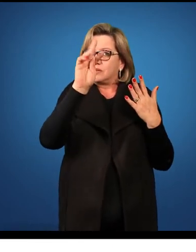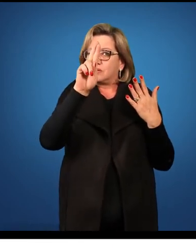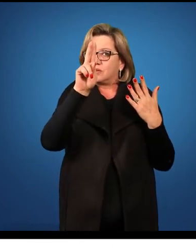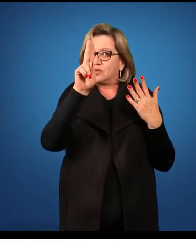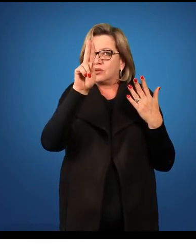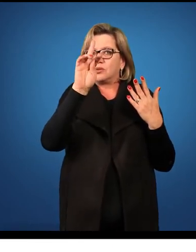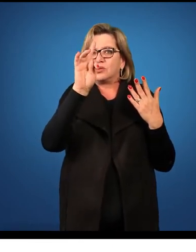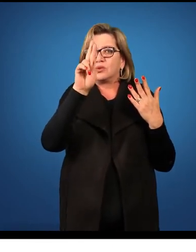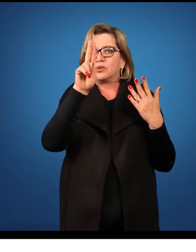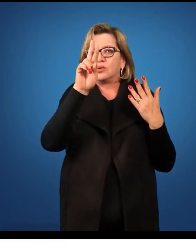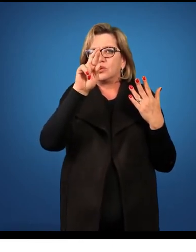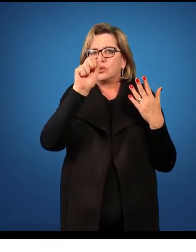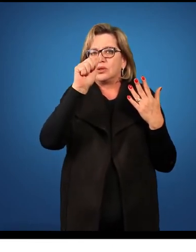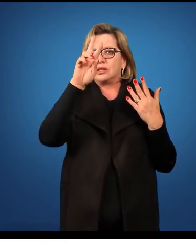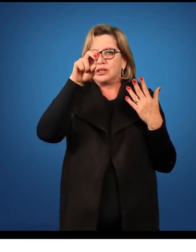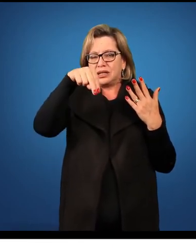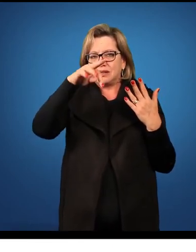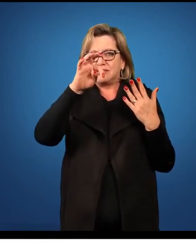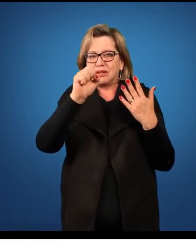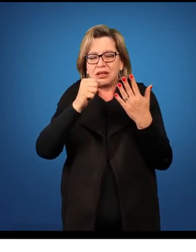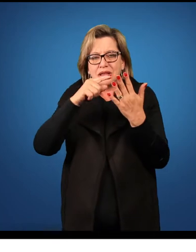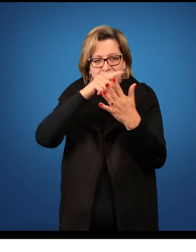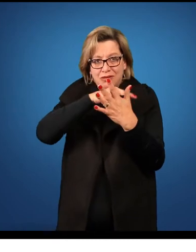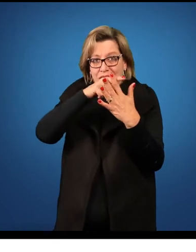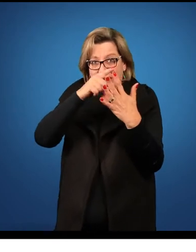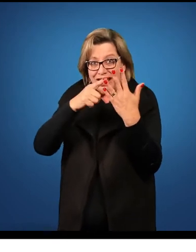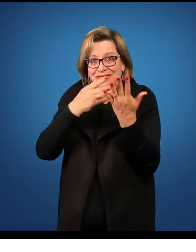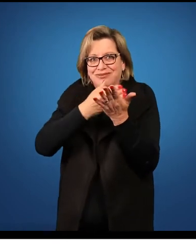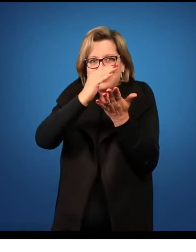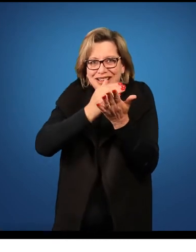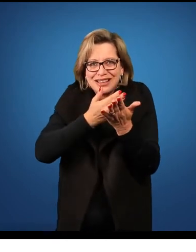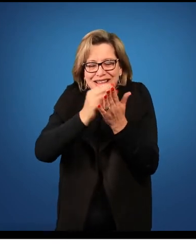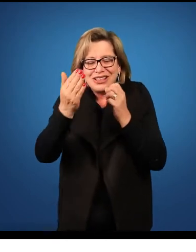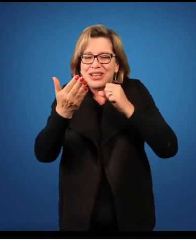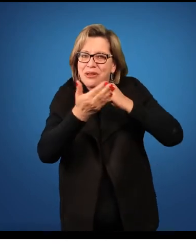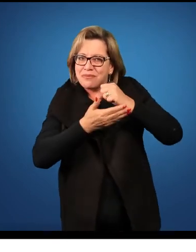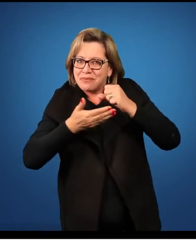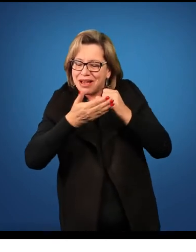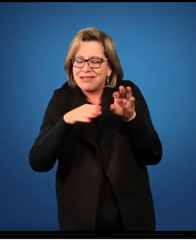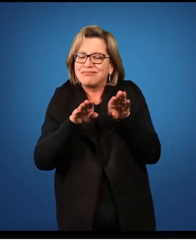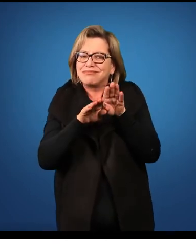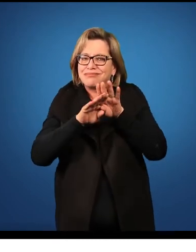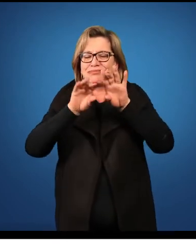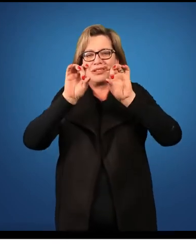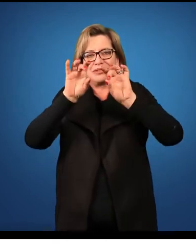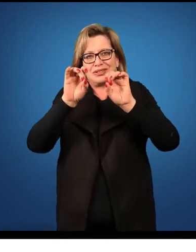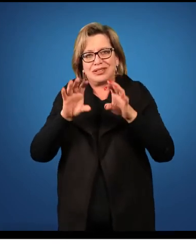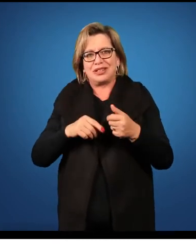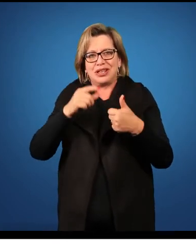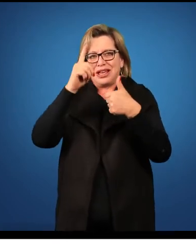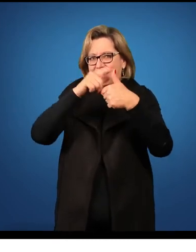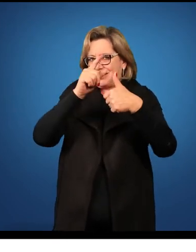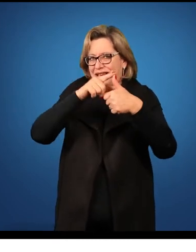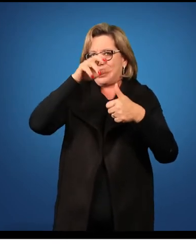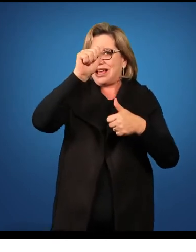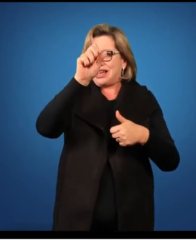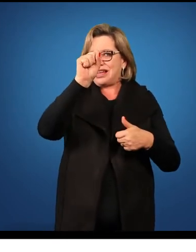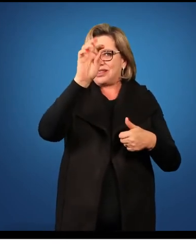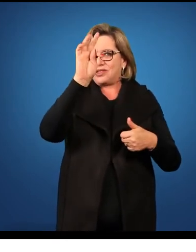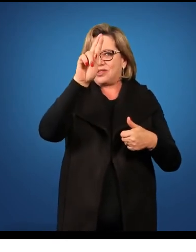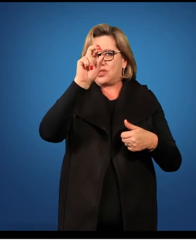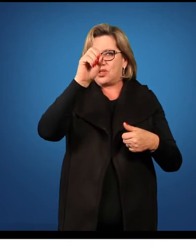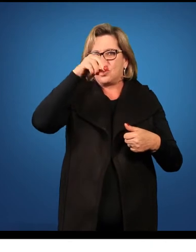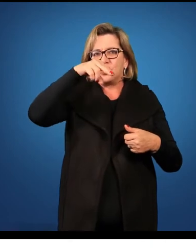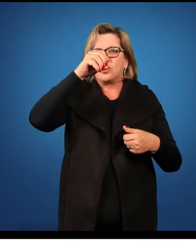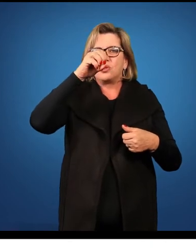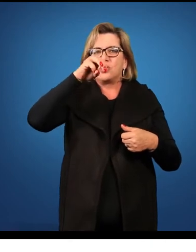desmembrados, eles são desmembrados em conteúdos básicos e conteúdos específicos. Então, nesse caso, por exemplo, a astronomia, ela pode ser